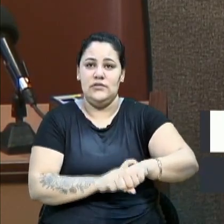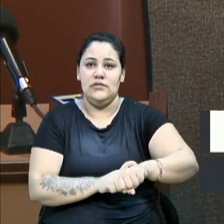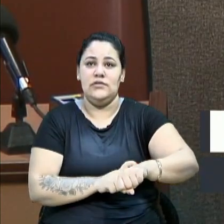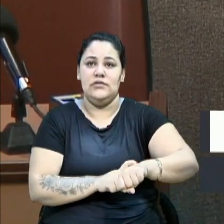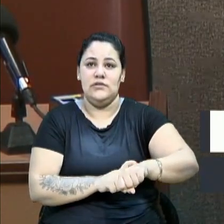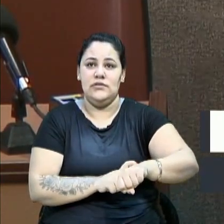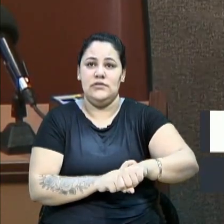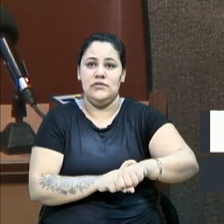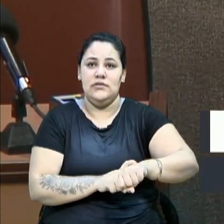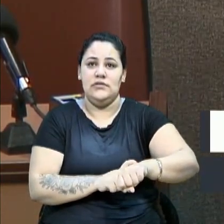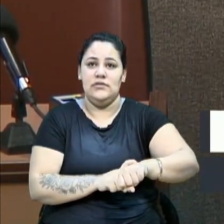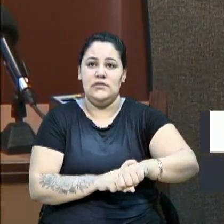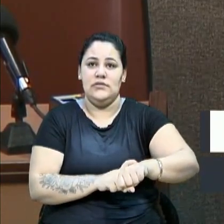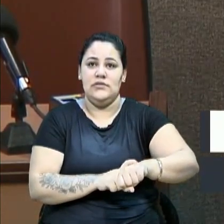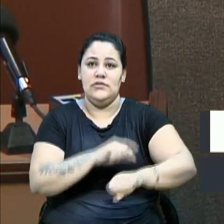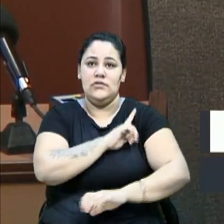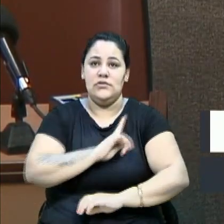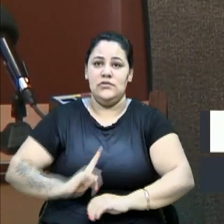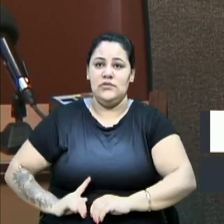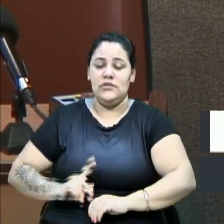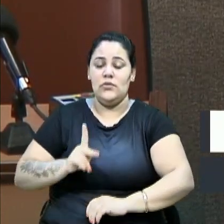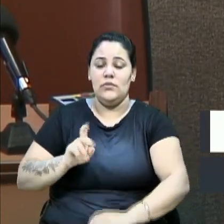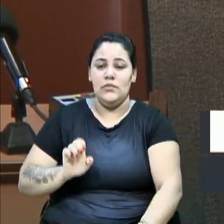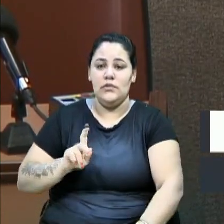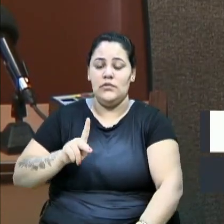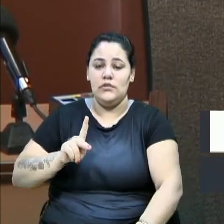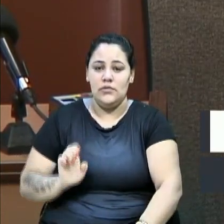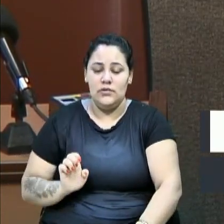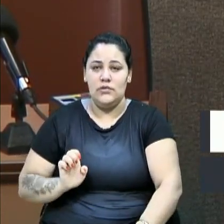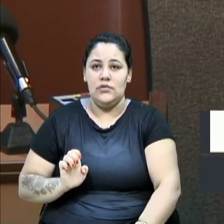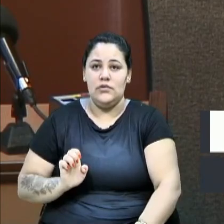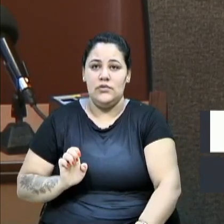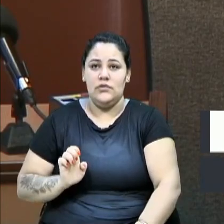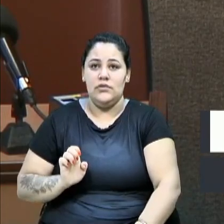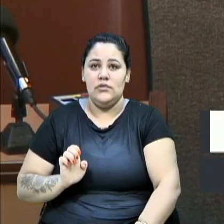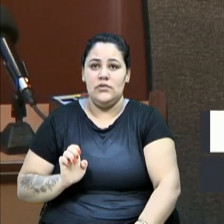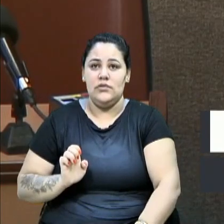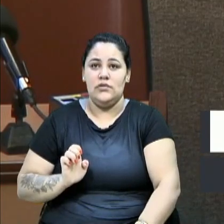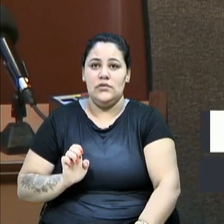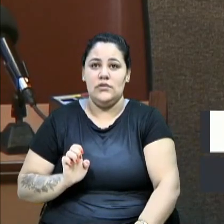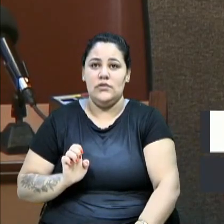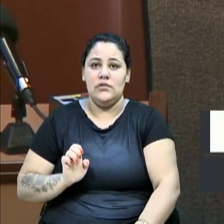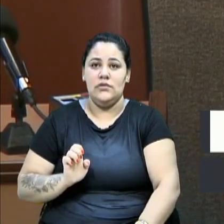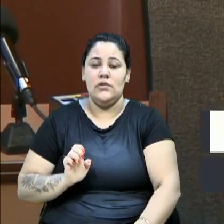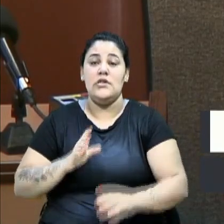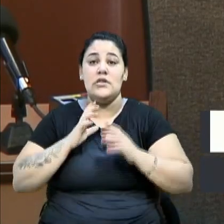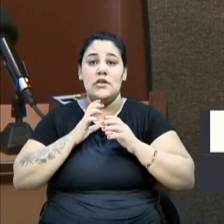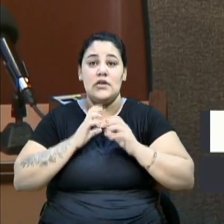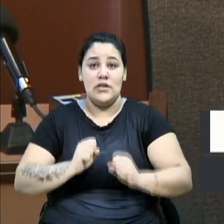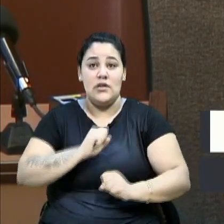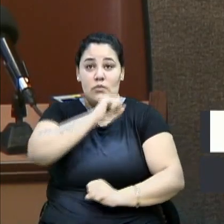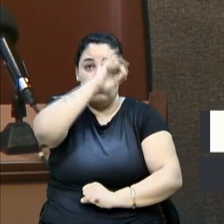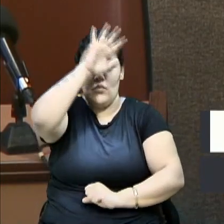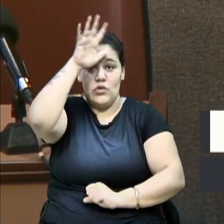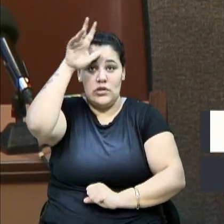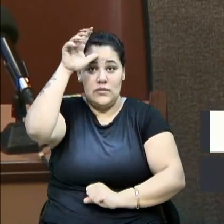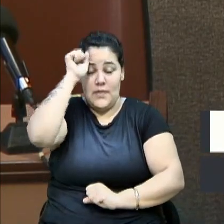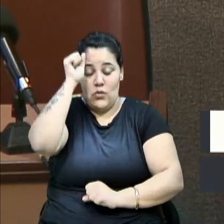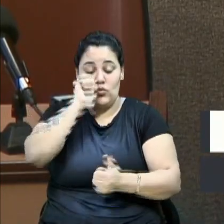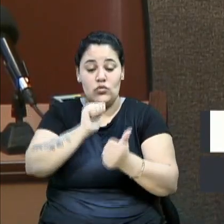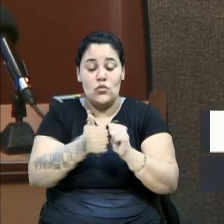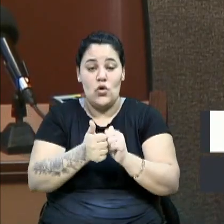fundel, do governo Pepe Vargas. A Secretaria Municipal de Esporte e Lazer, e isso a gente tem que discutir, vereador Cadore,